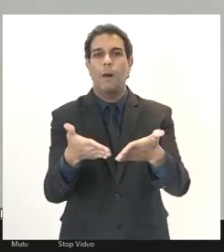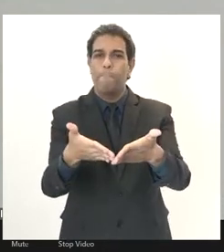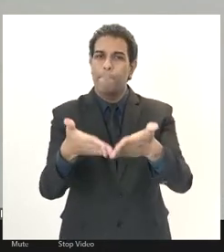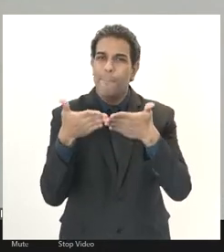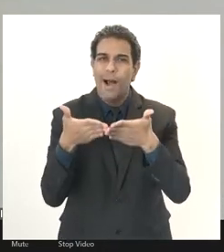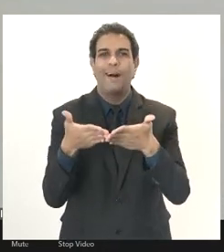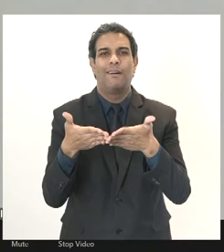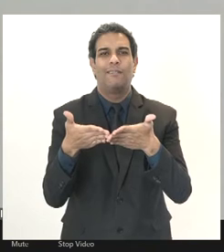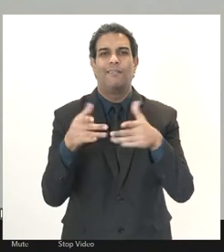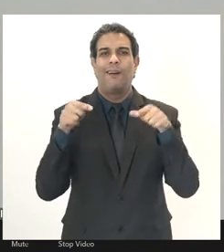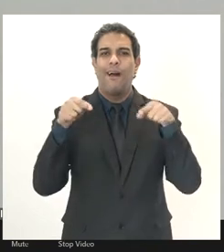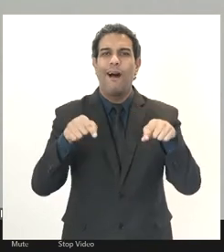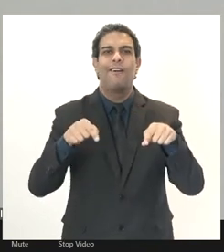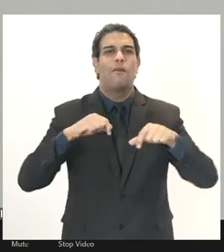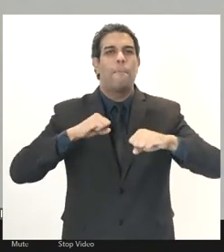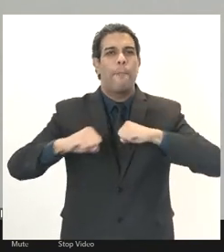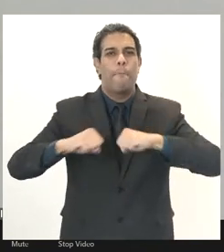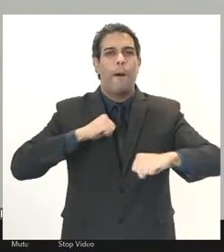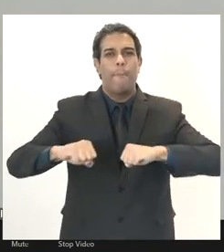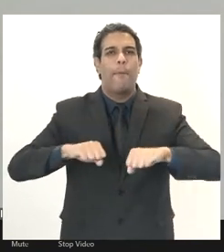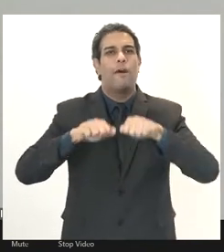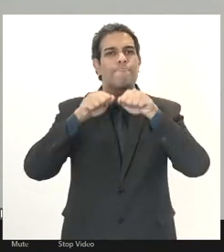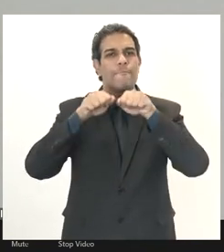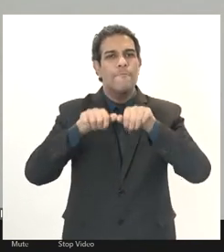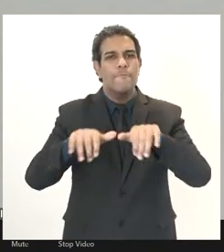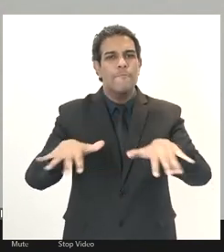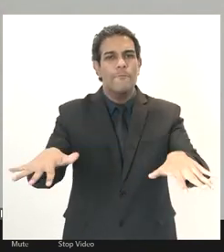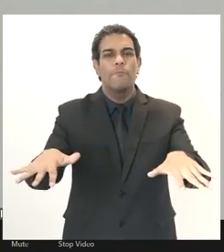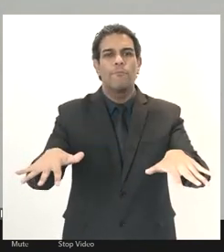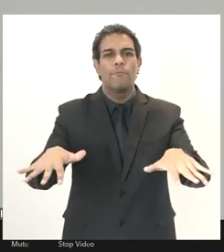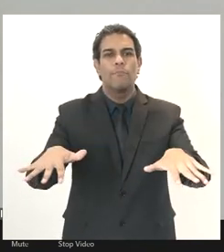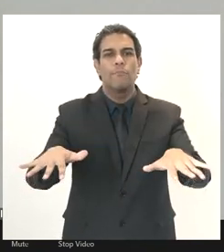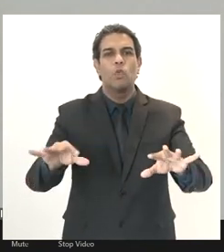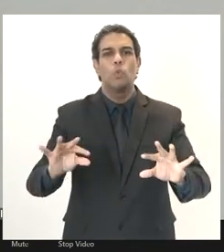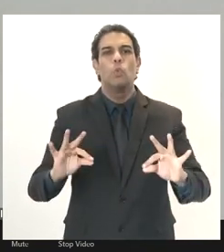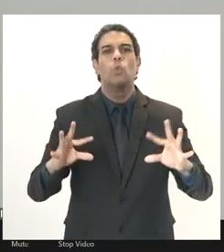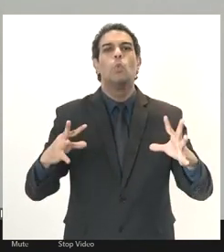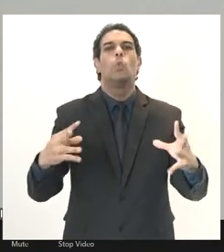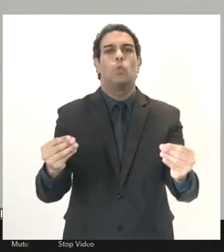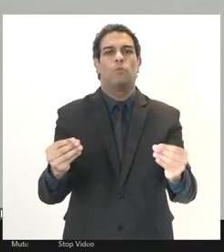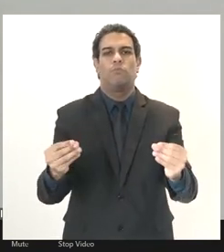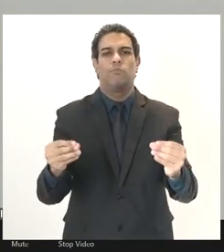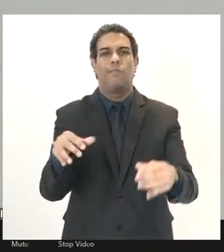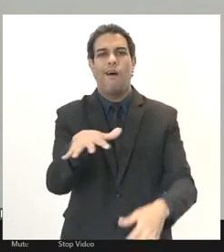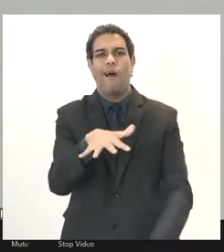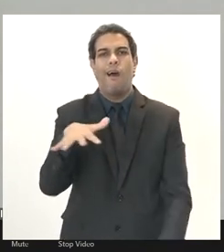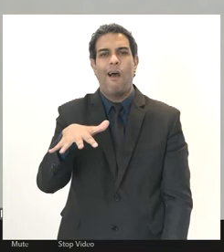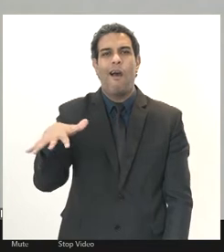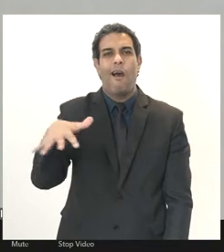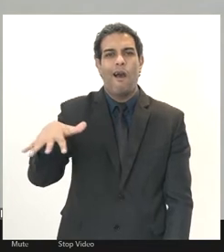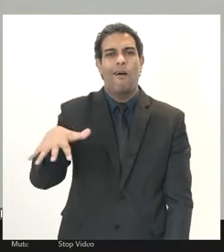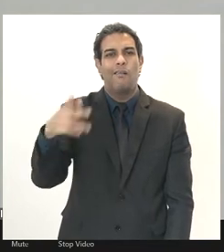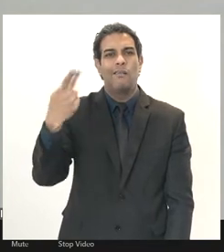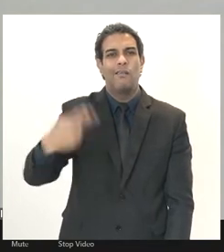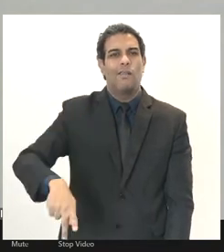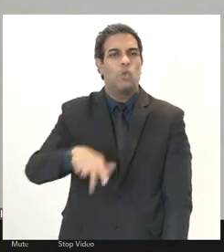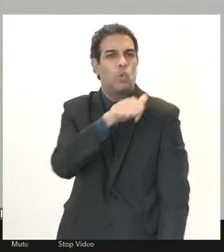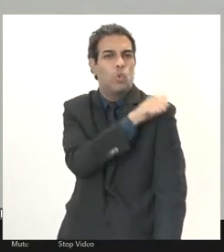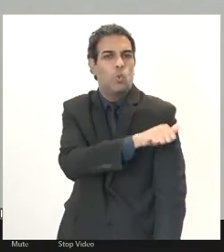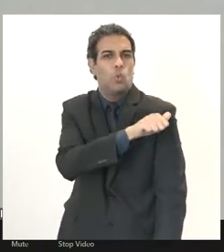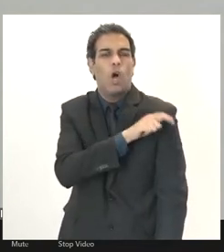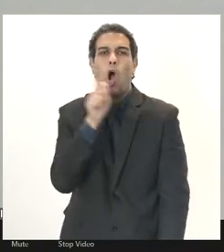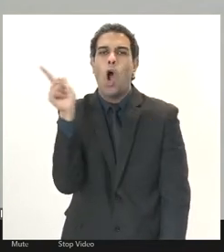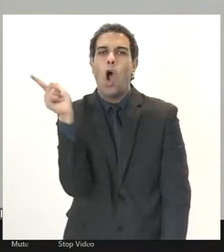essa iniciativa seja espalhada também para outras assembleias e que também o deputado consiga